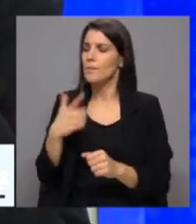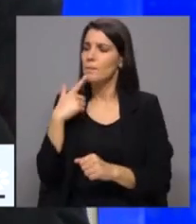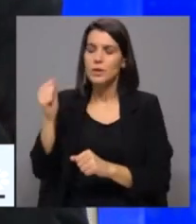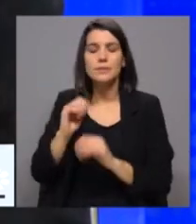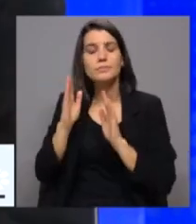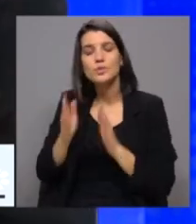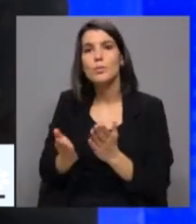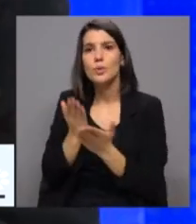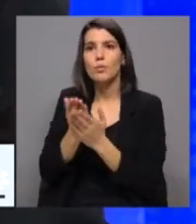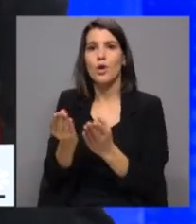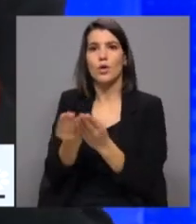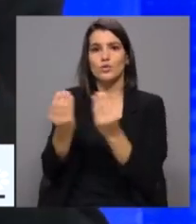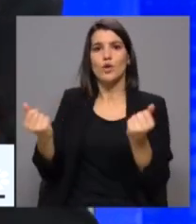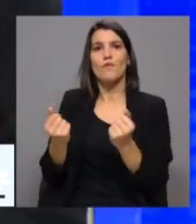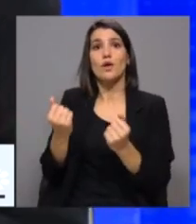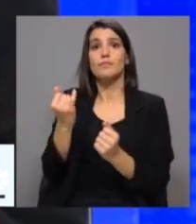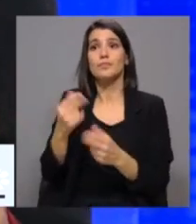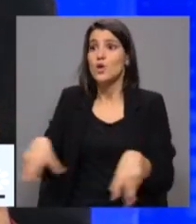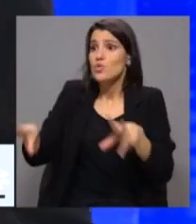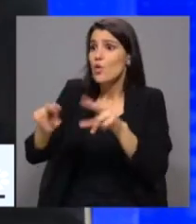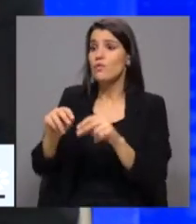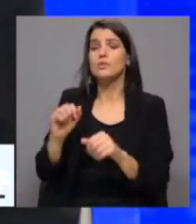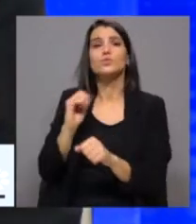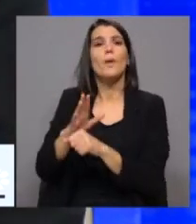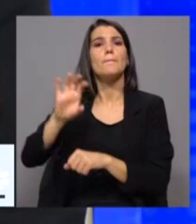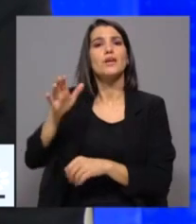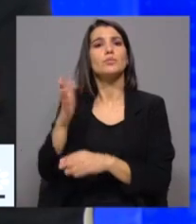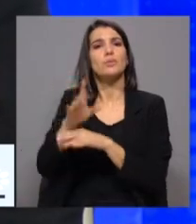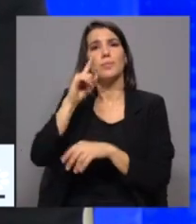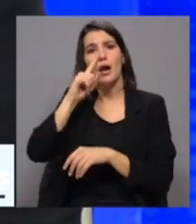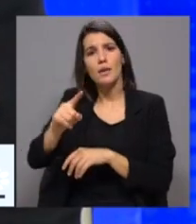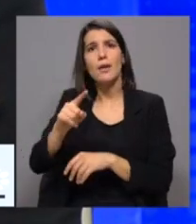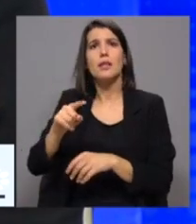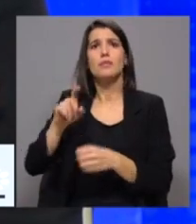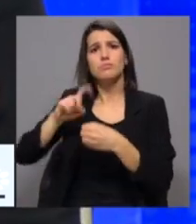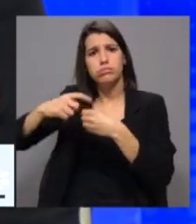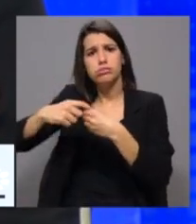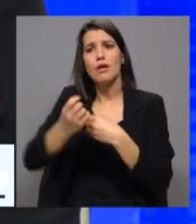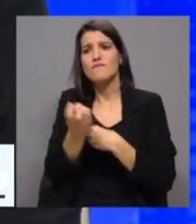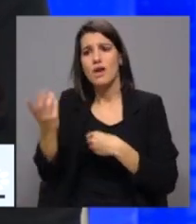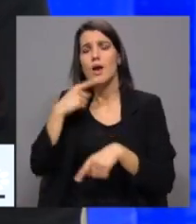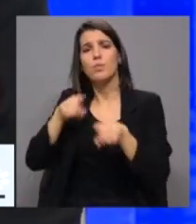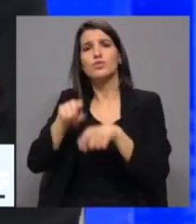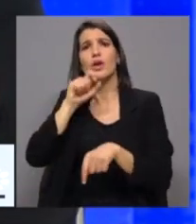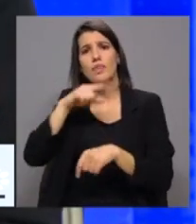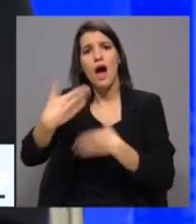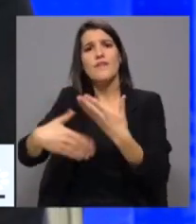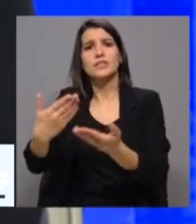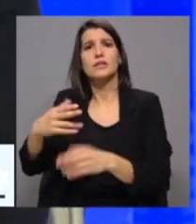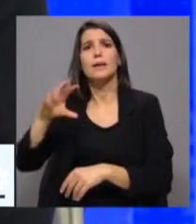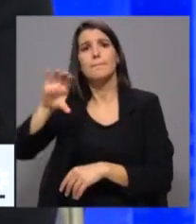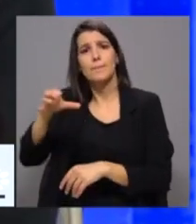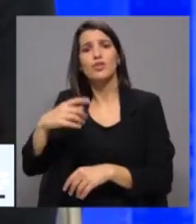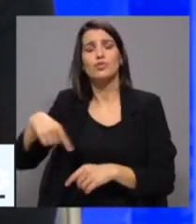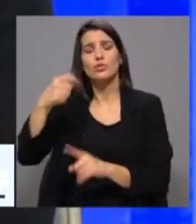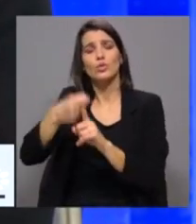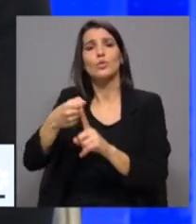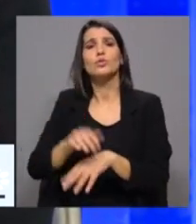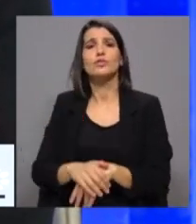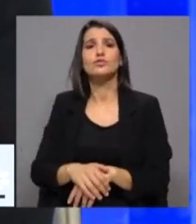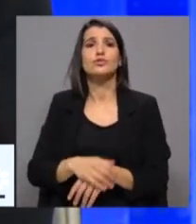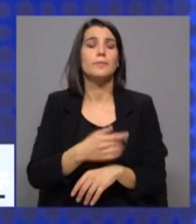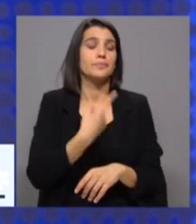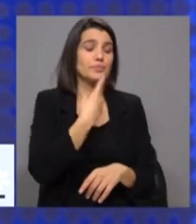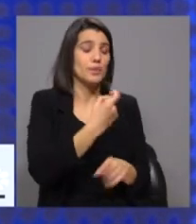governativas inovadoras, como é o caso de outros países, nomeadamente a Alemanha, onde participam outras forças políticas, para fazer avançar o país e as nossas causas. pergunta, como é que